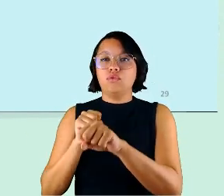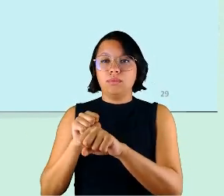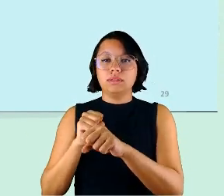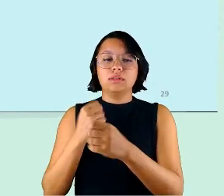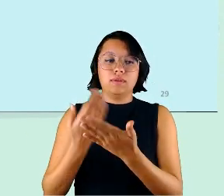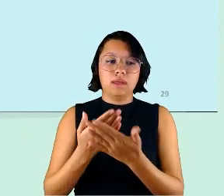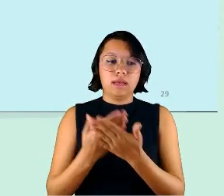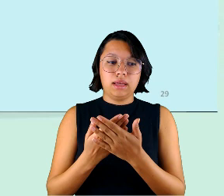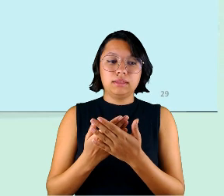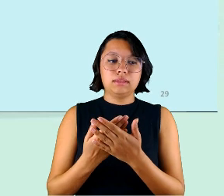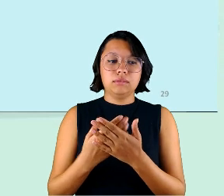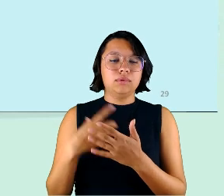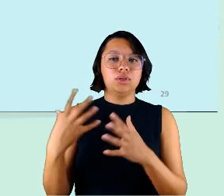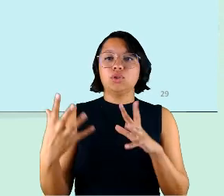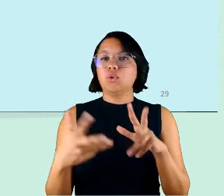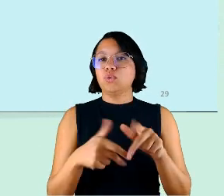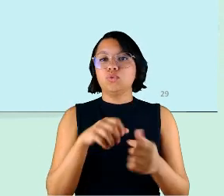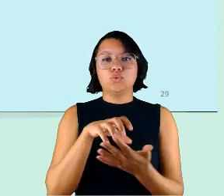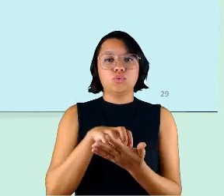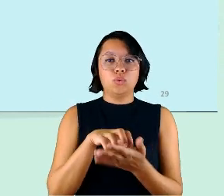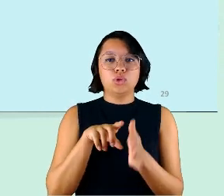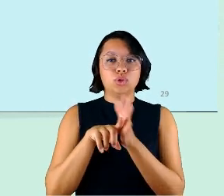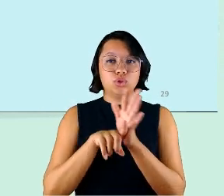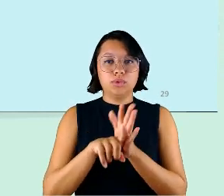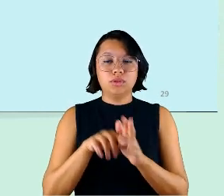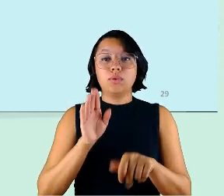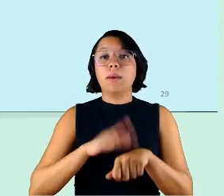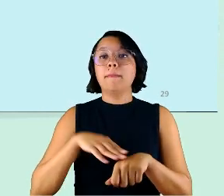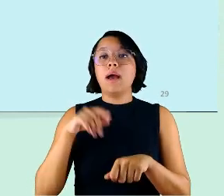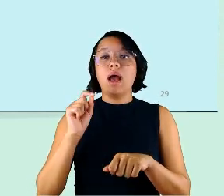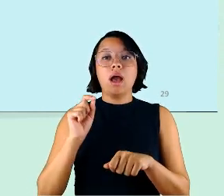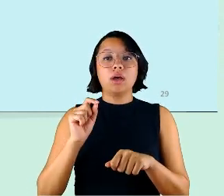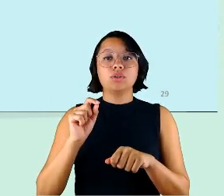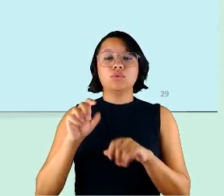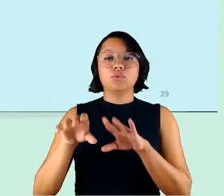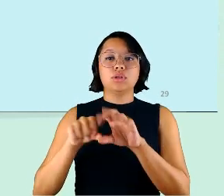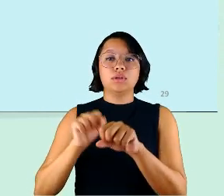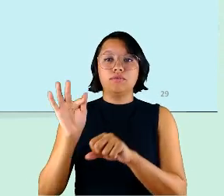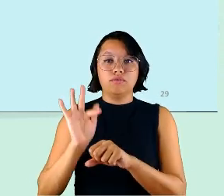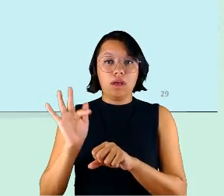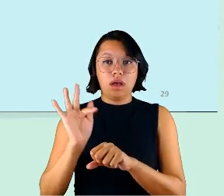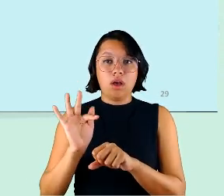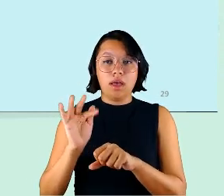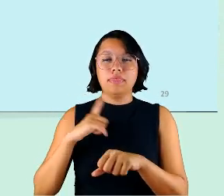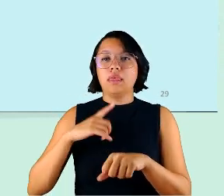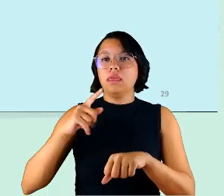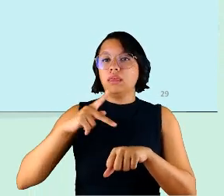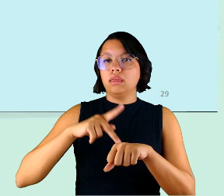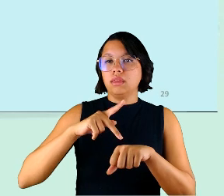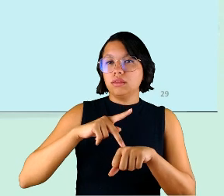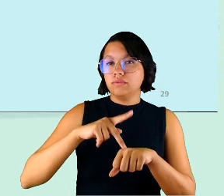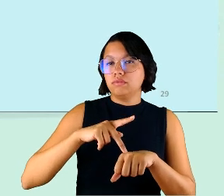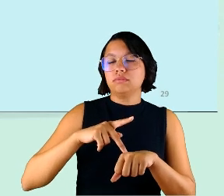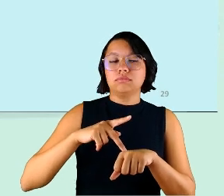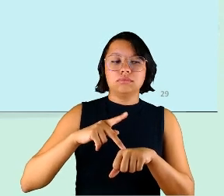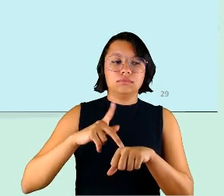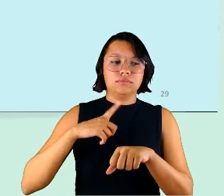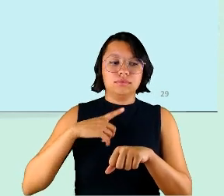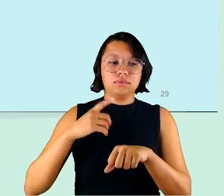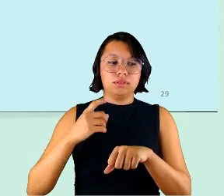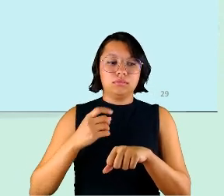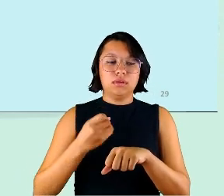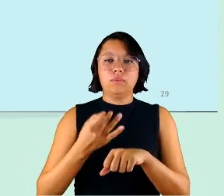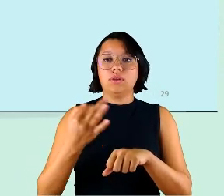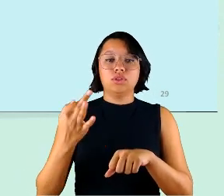em todos os órgãos que a gente pesquisou é mais do que o nível superior as pessoas tem especialização tem também um percentual